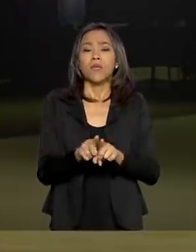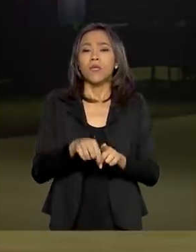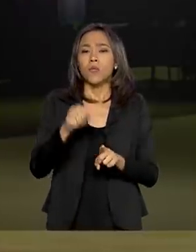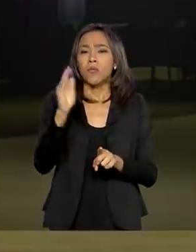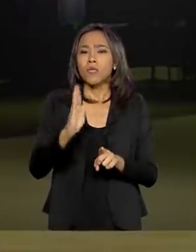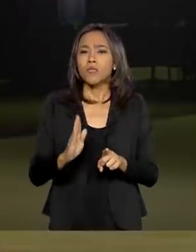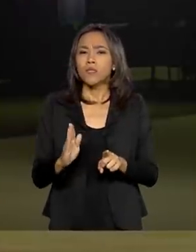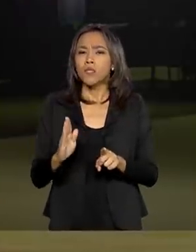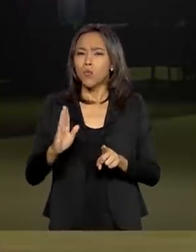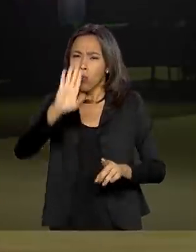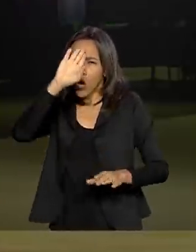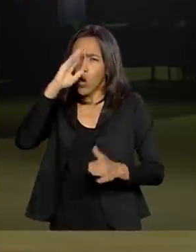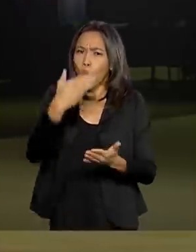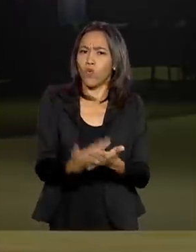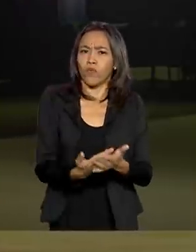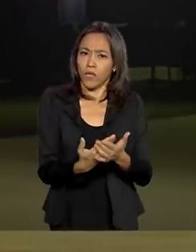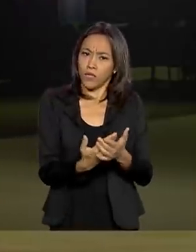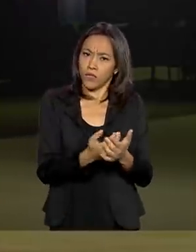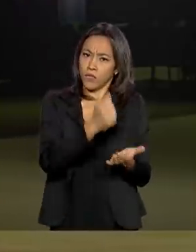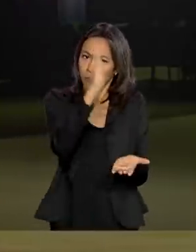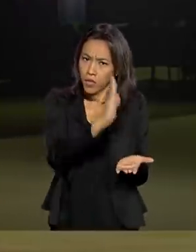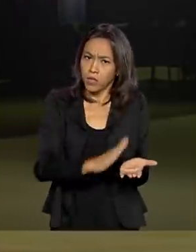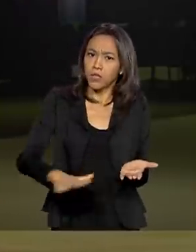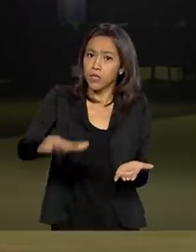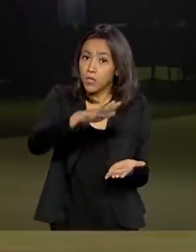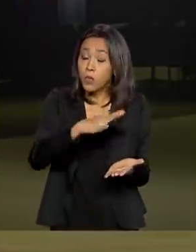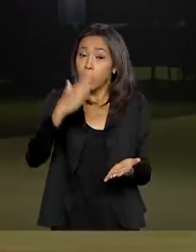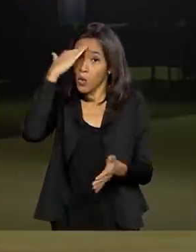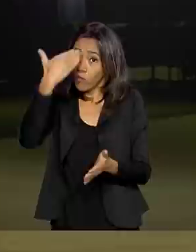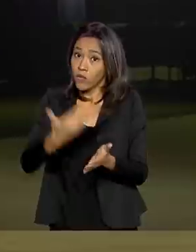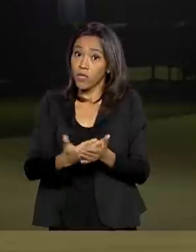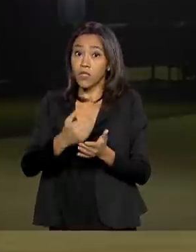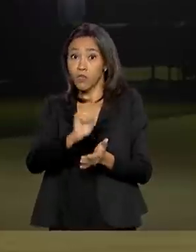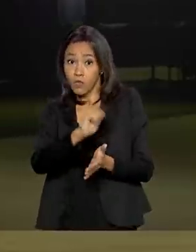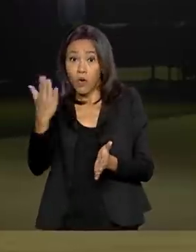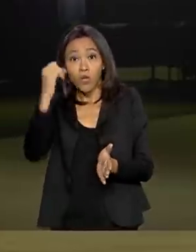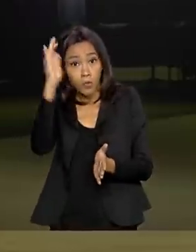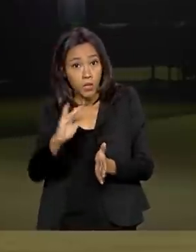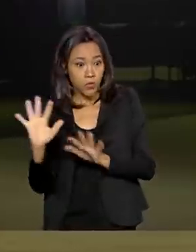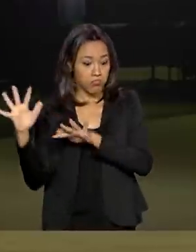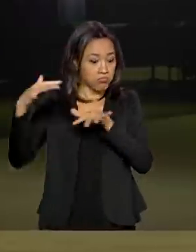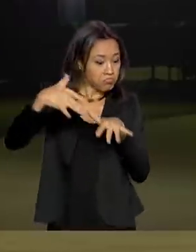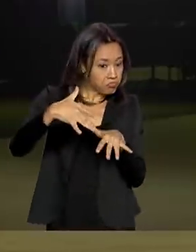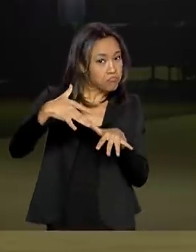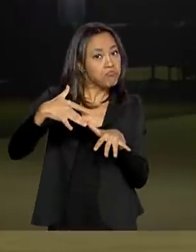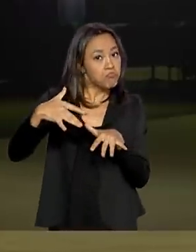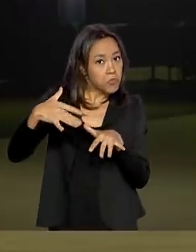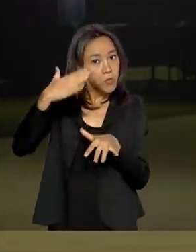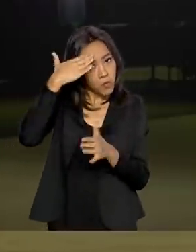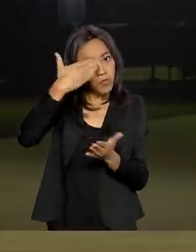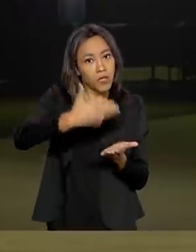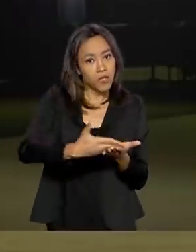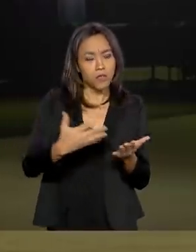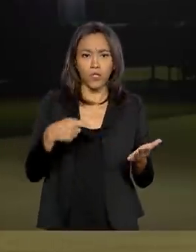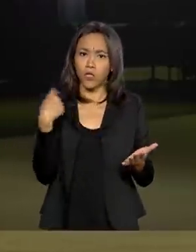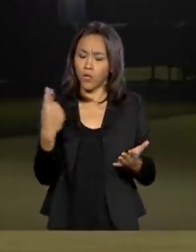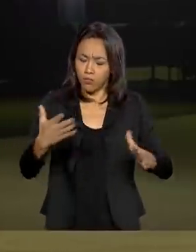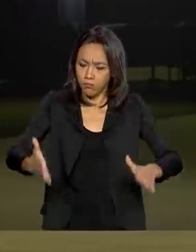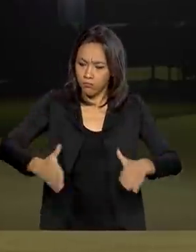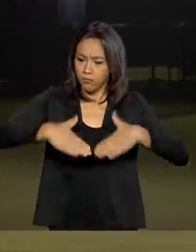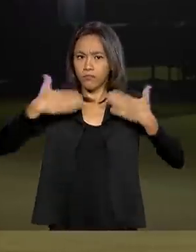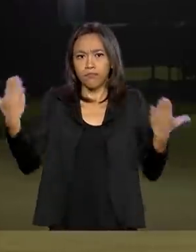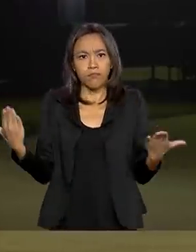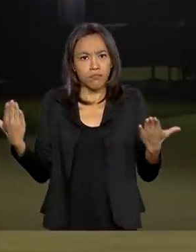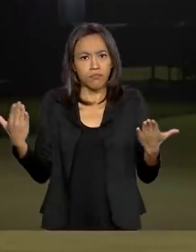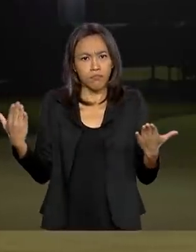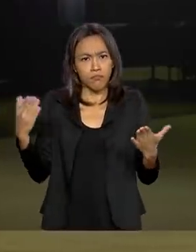confiança interna, recuperou a confiança externa e nós somos todos surpreendidos por essa